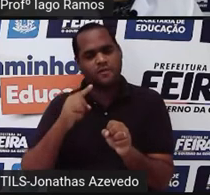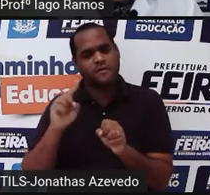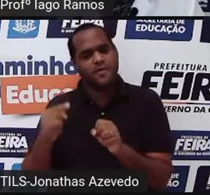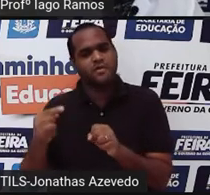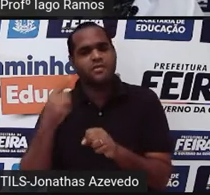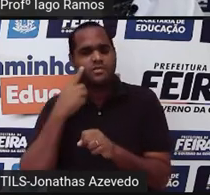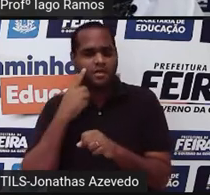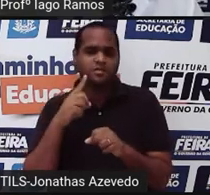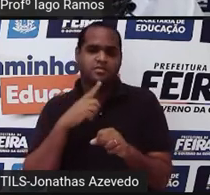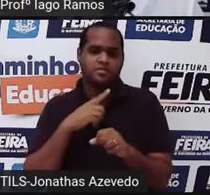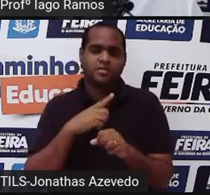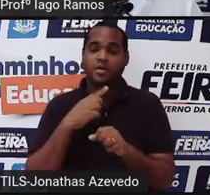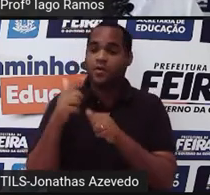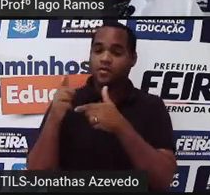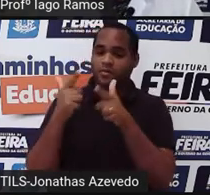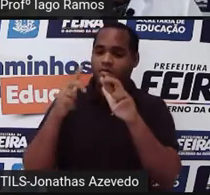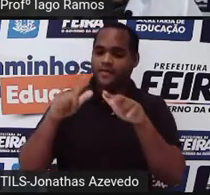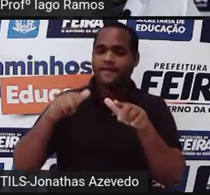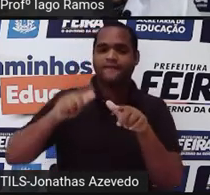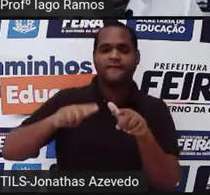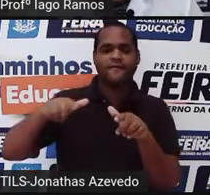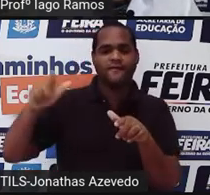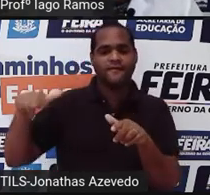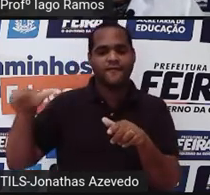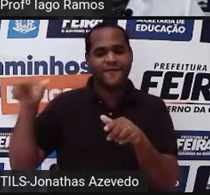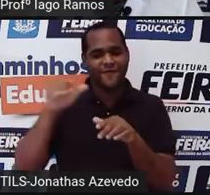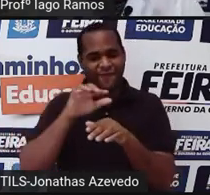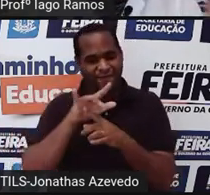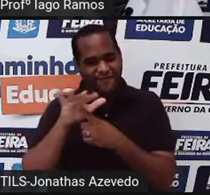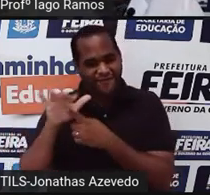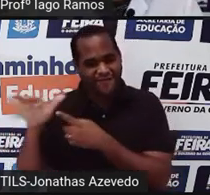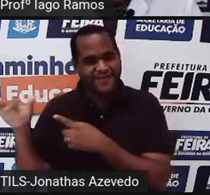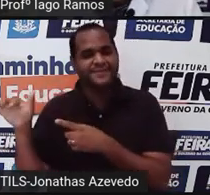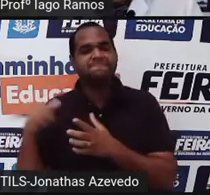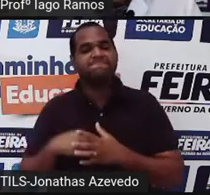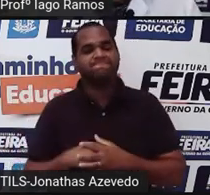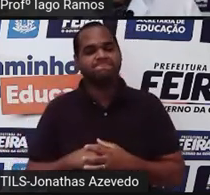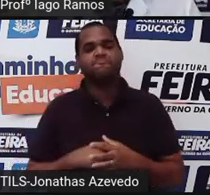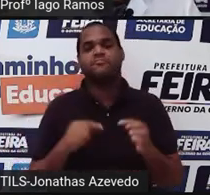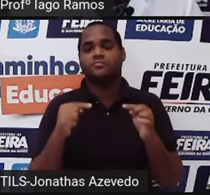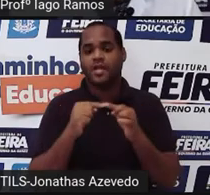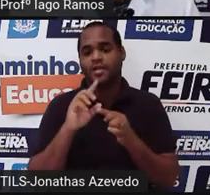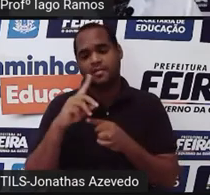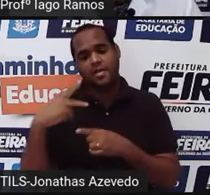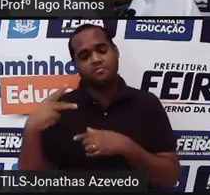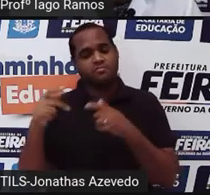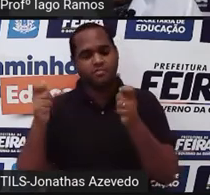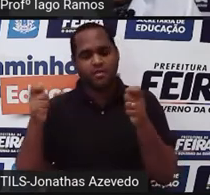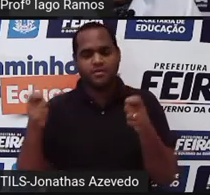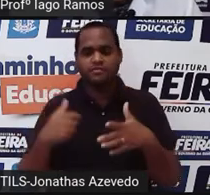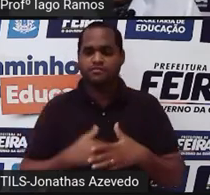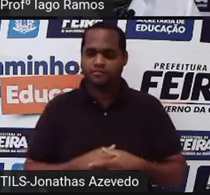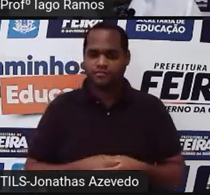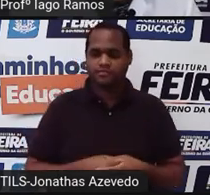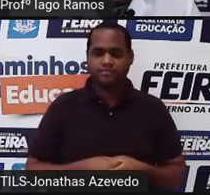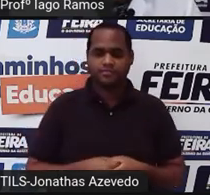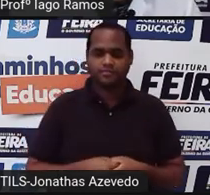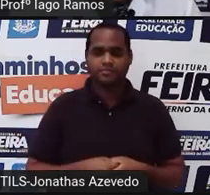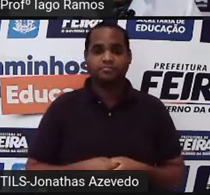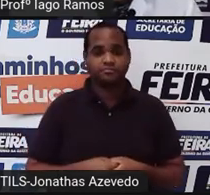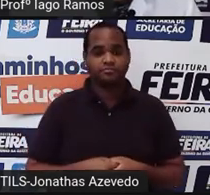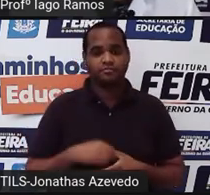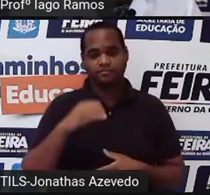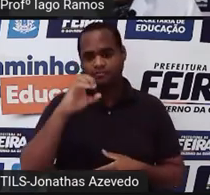da vírgula, os algarismos se repetem infinitamente, né? Vai dar a própria dízima periódica, certo? Zero.